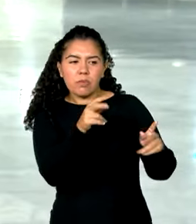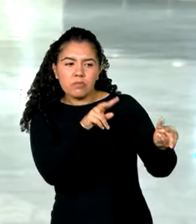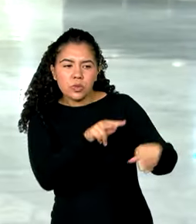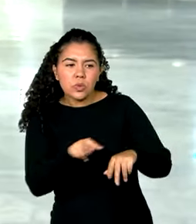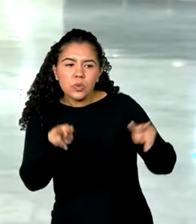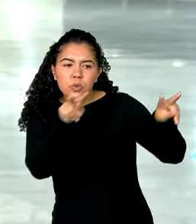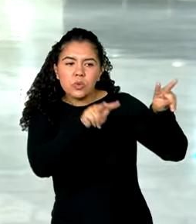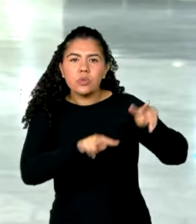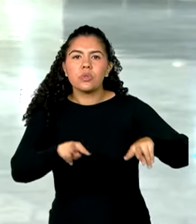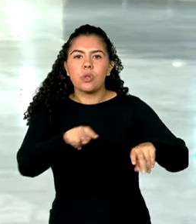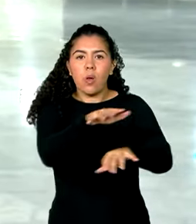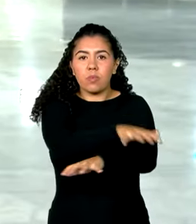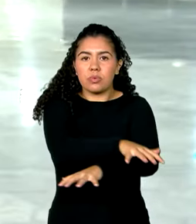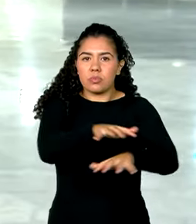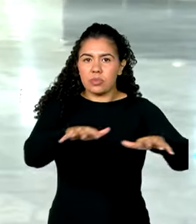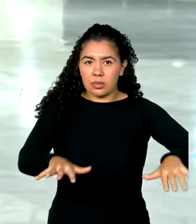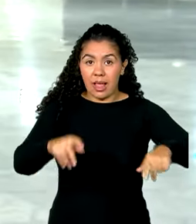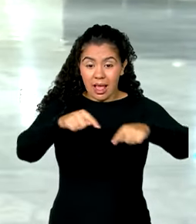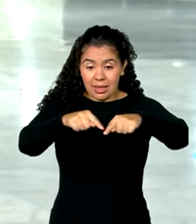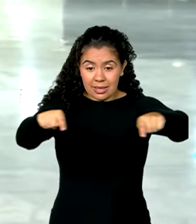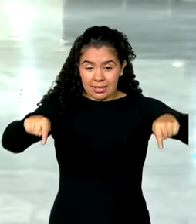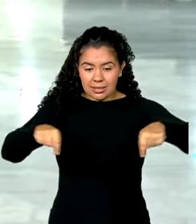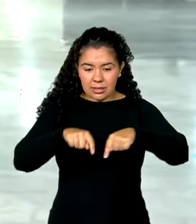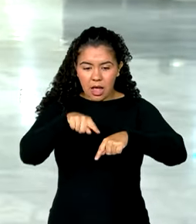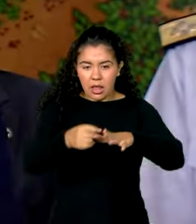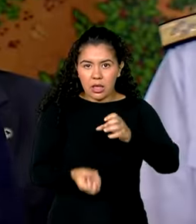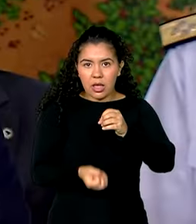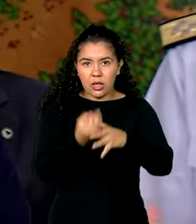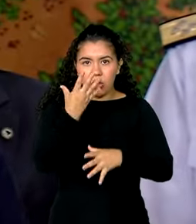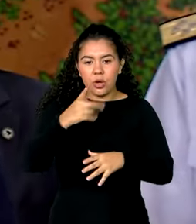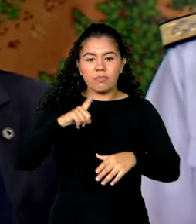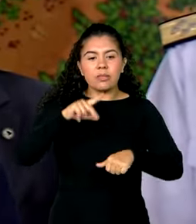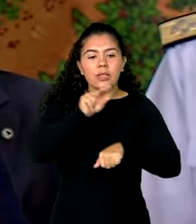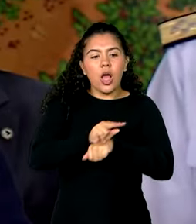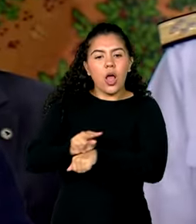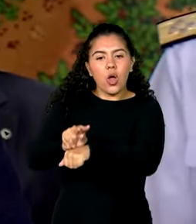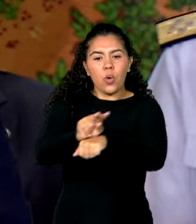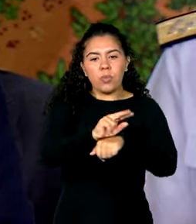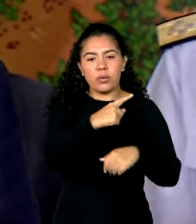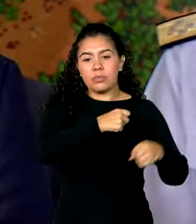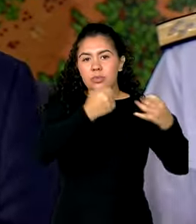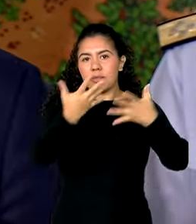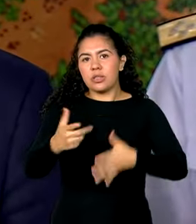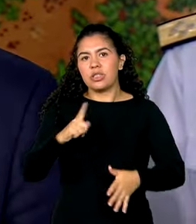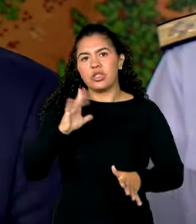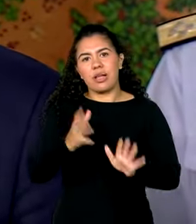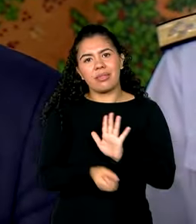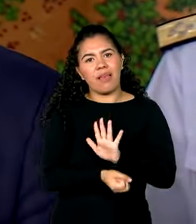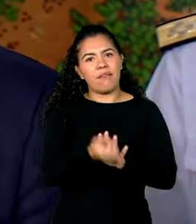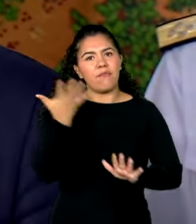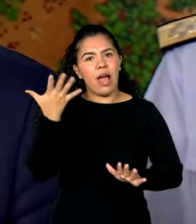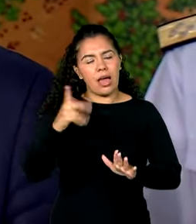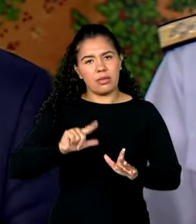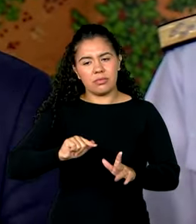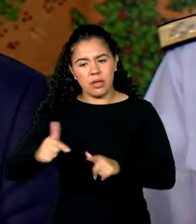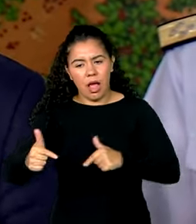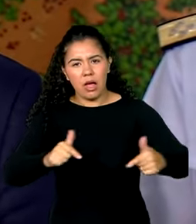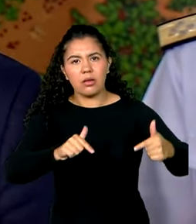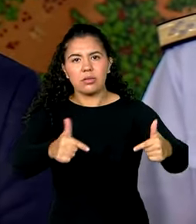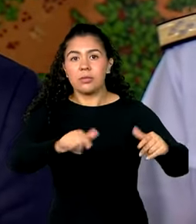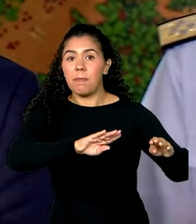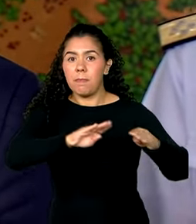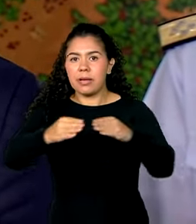sala de situação deve acompanhar todas as regiões do país. Nós já estamos aí adotando uma série de providências para a Amazônia,